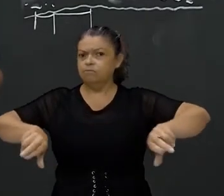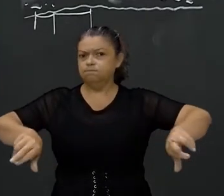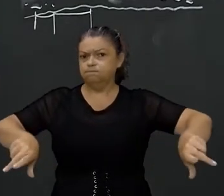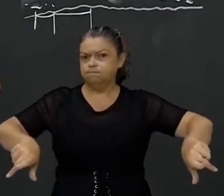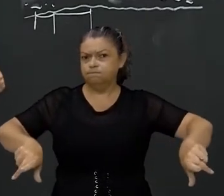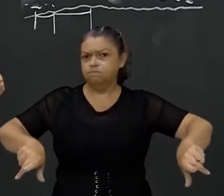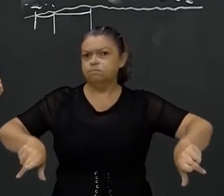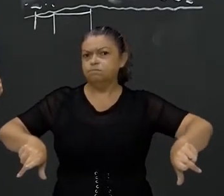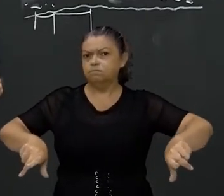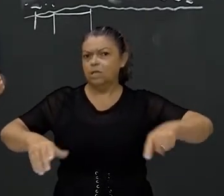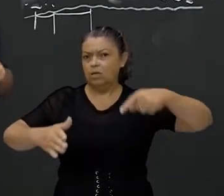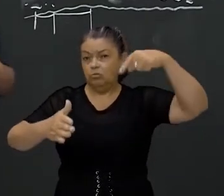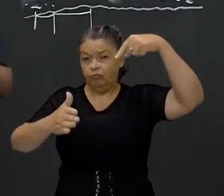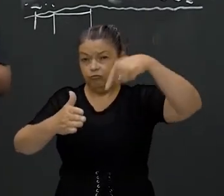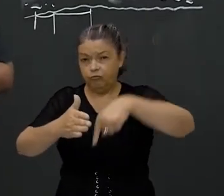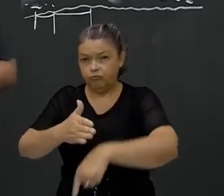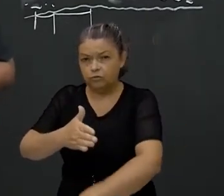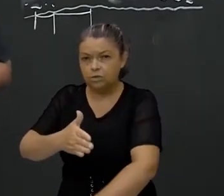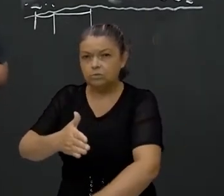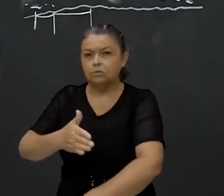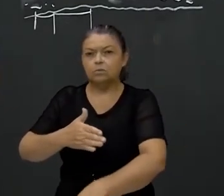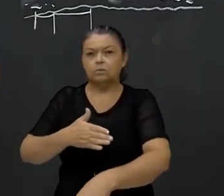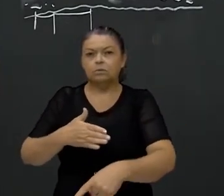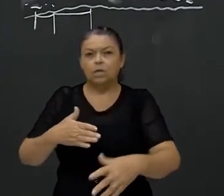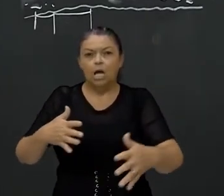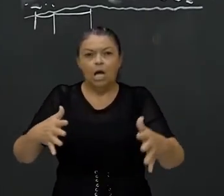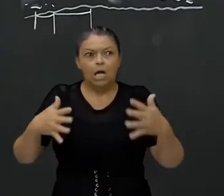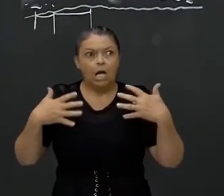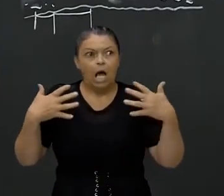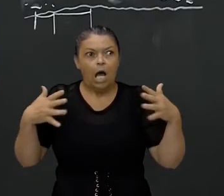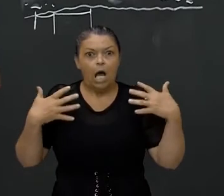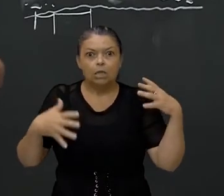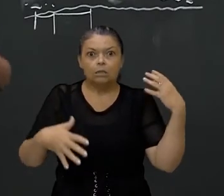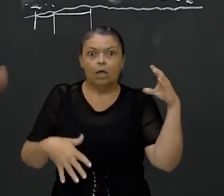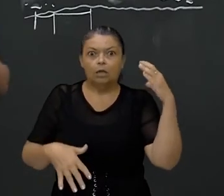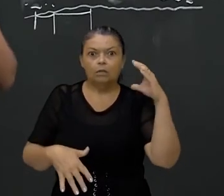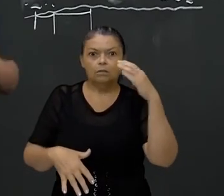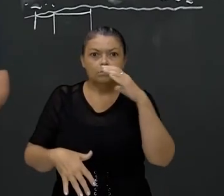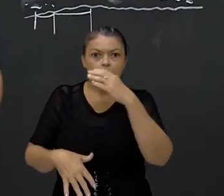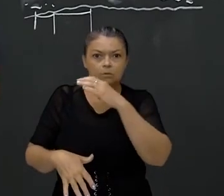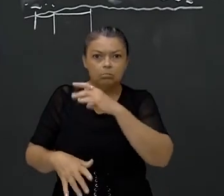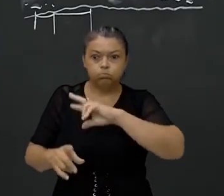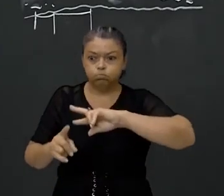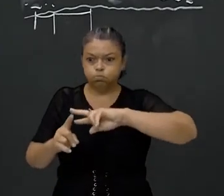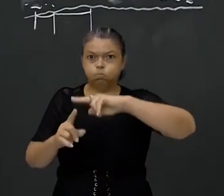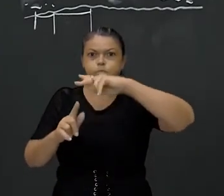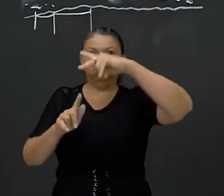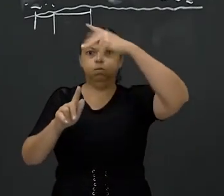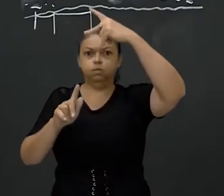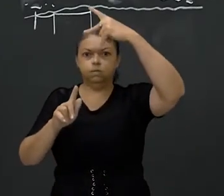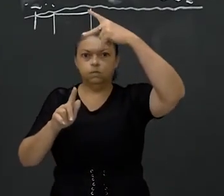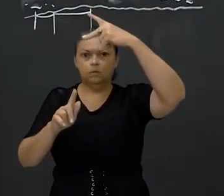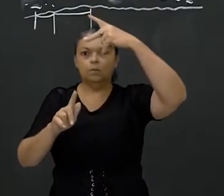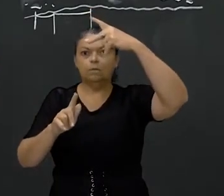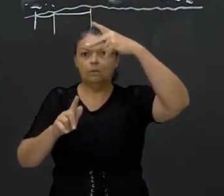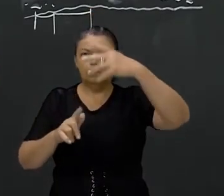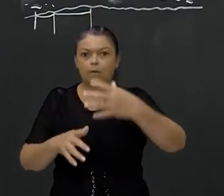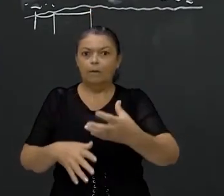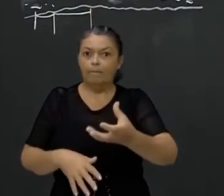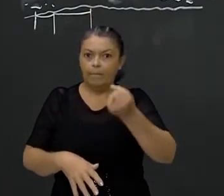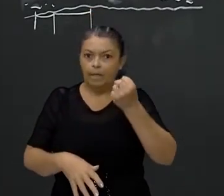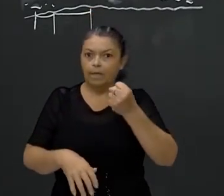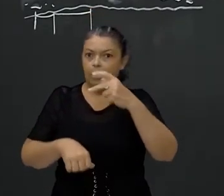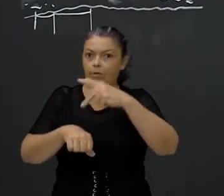Transformações lá no fundo da Terra. Altas temperaturas, altas pressões. Então eu tenho aqui, vamos pegar, uma rocha